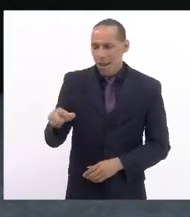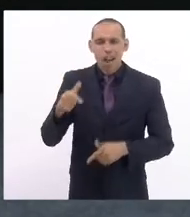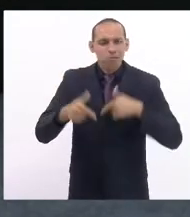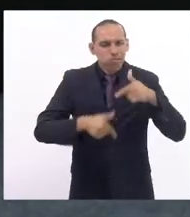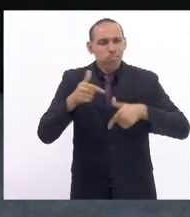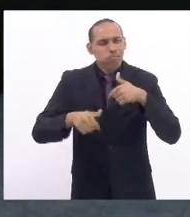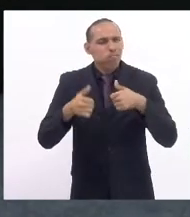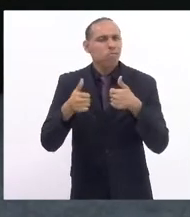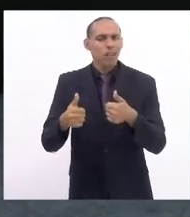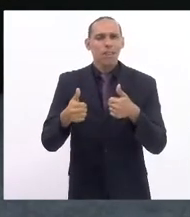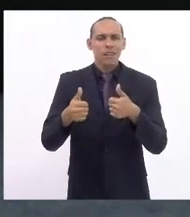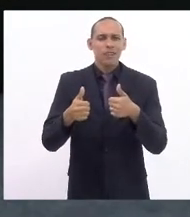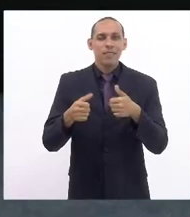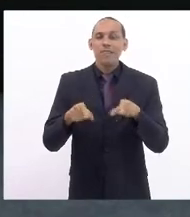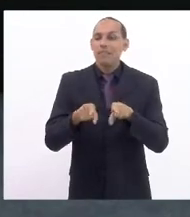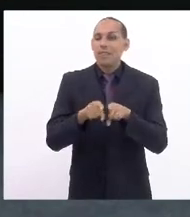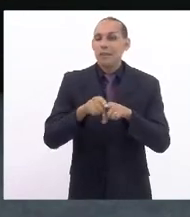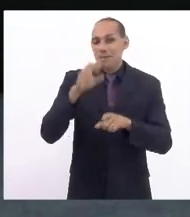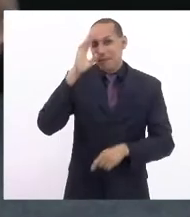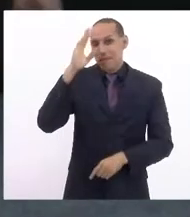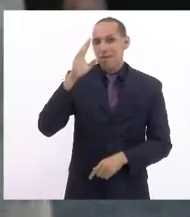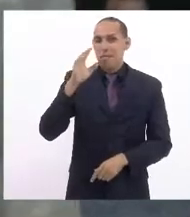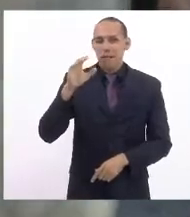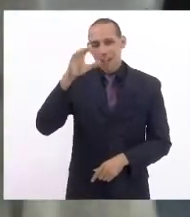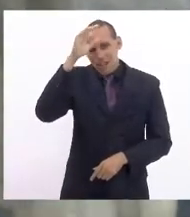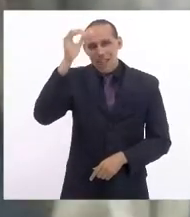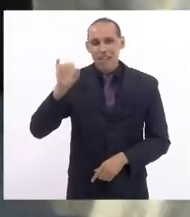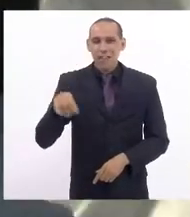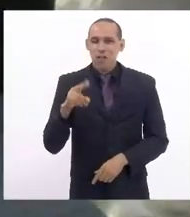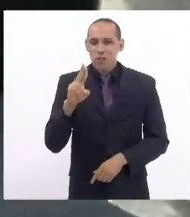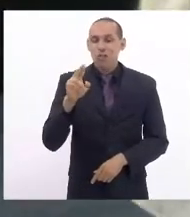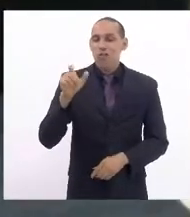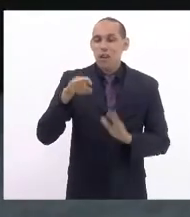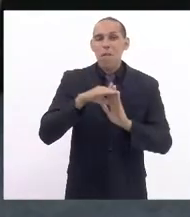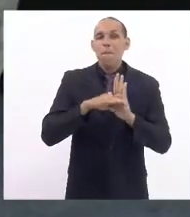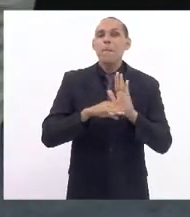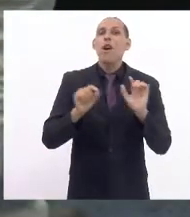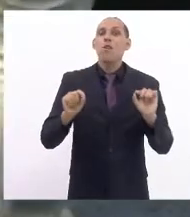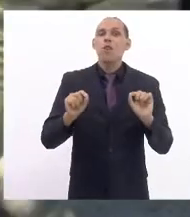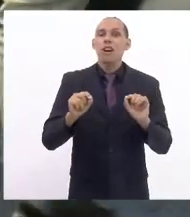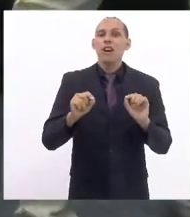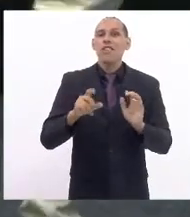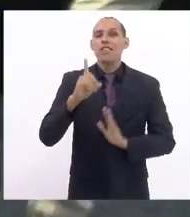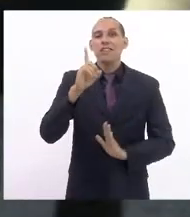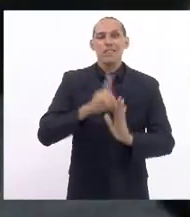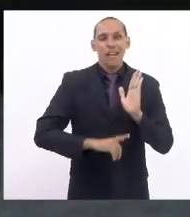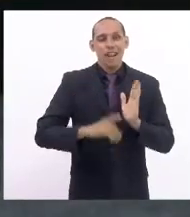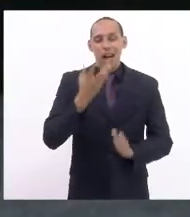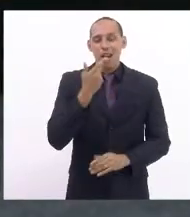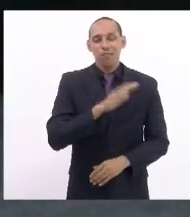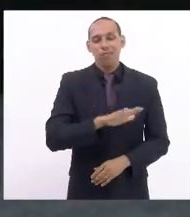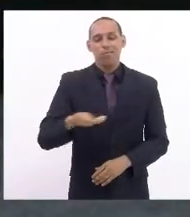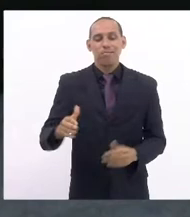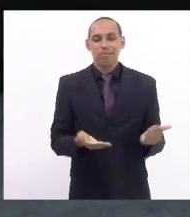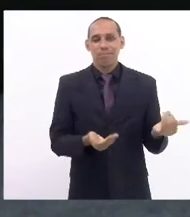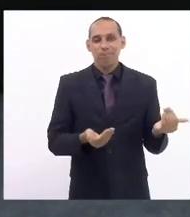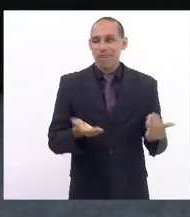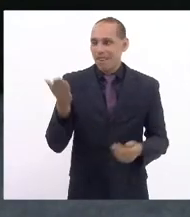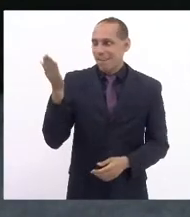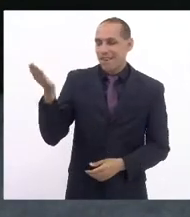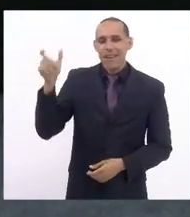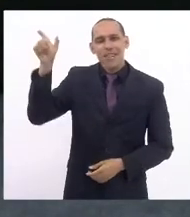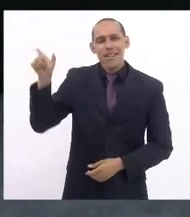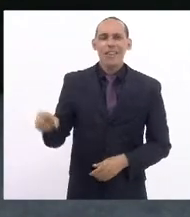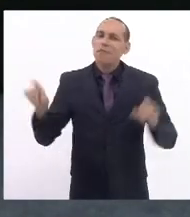sobretudo Tia Ju naquela pauta que nós acompanhamos muito de perto que é a pauta dos direitos das crianças e dos adolescentes o Jonathan é um